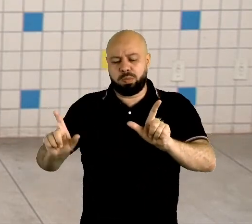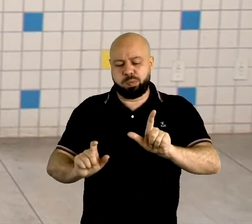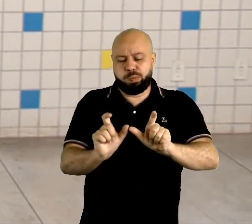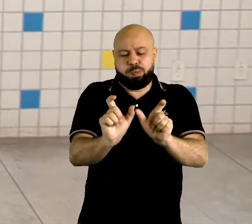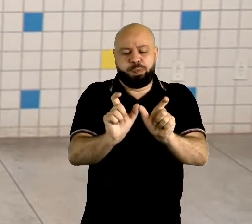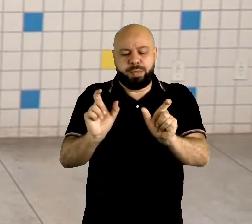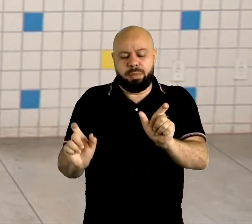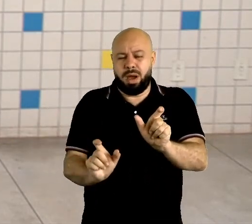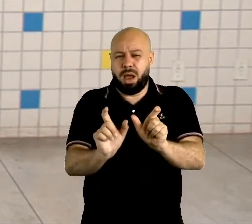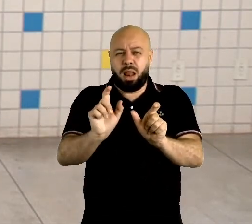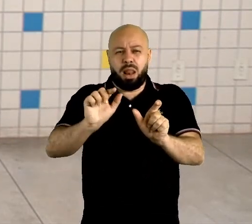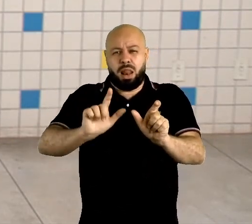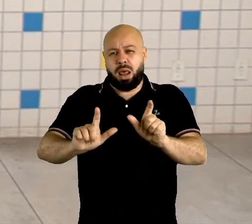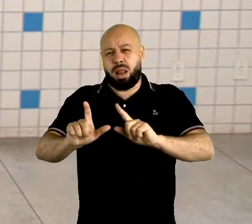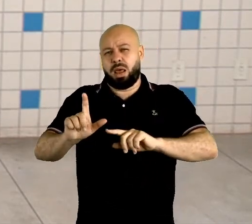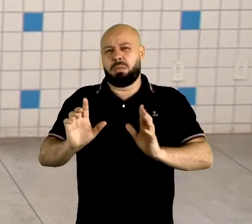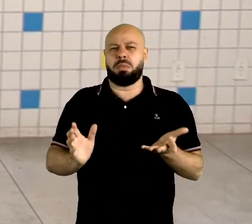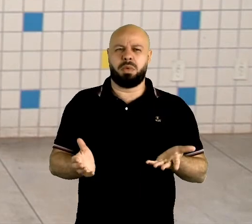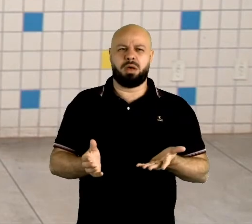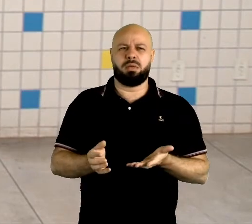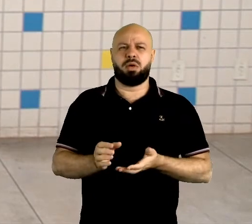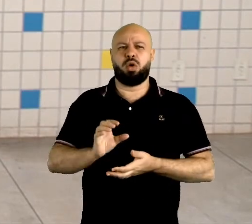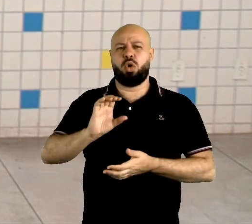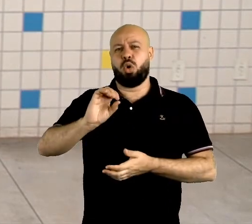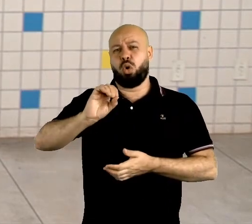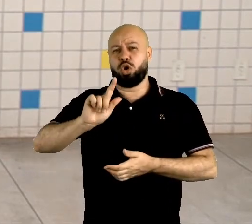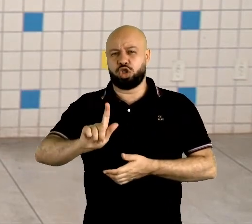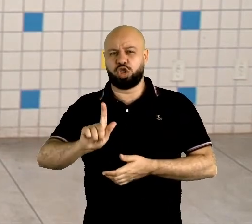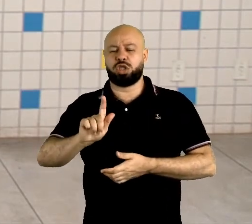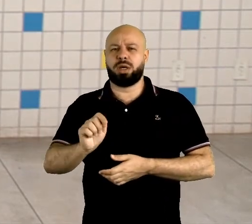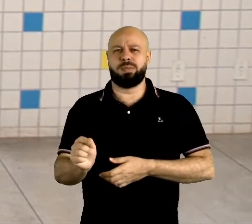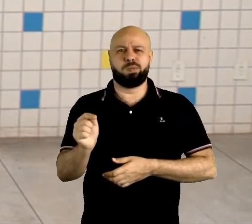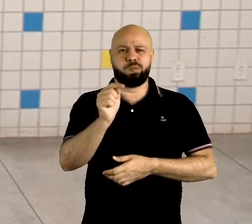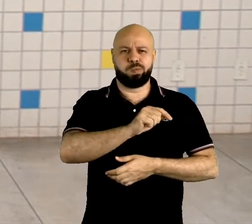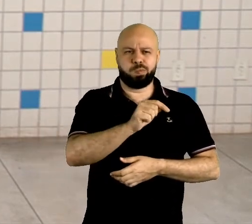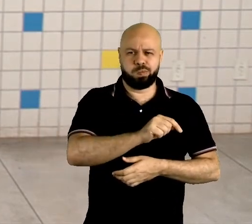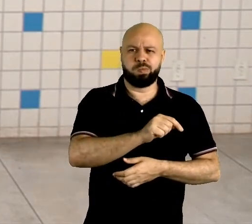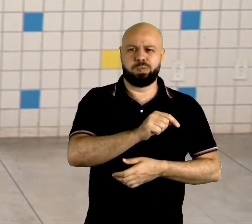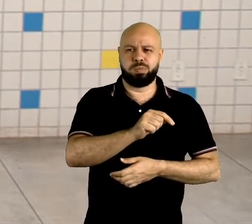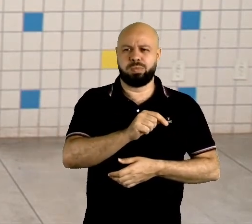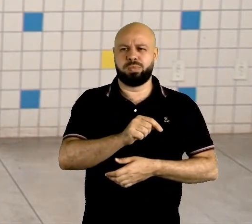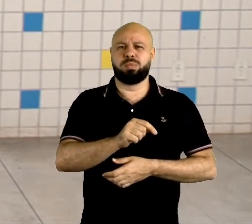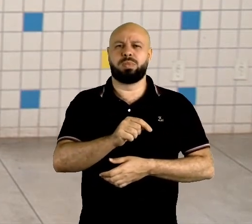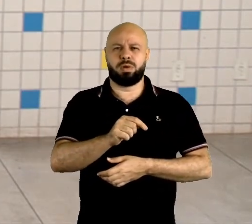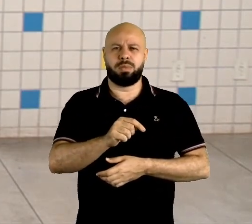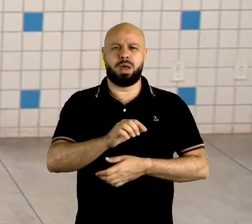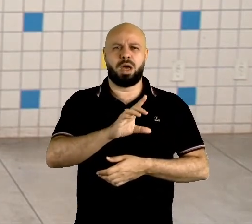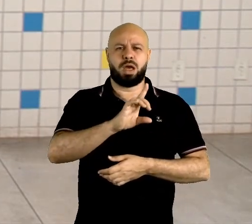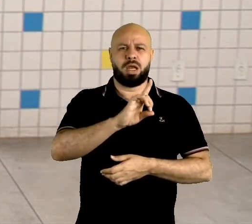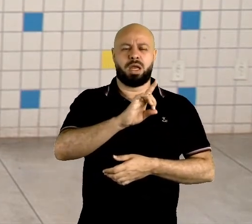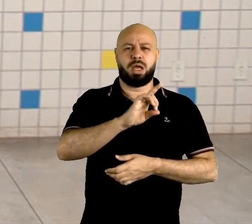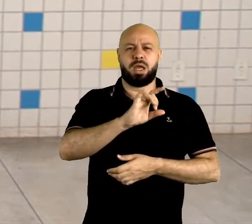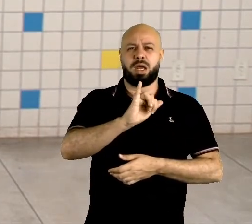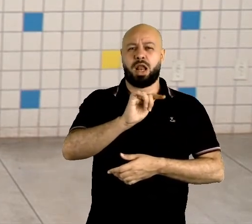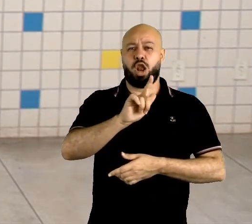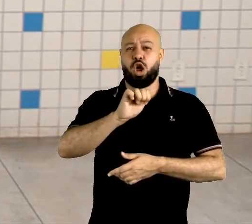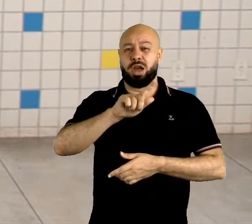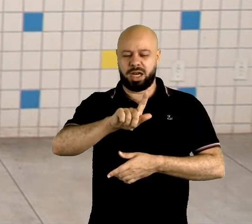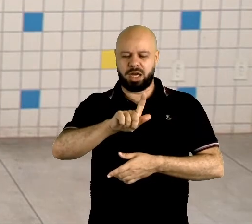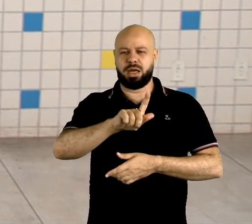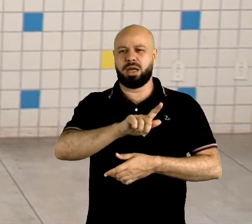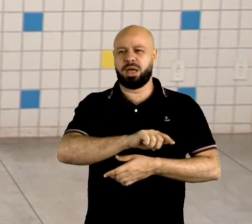das palavras terminadas em OG, né? No americano eu tenho dialogue, Diálogo e catálogo